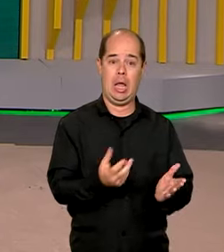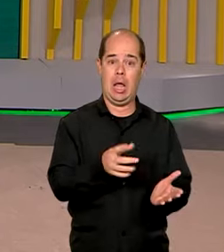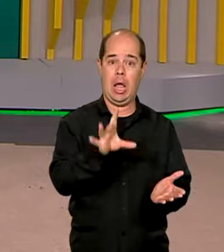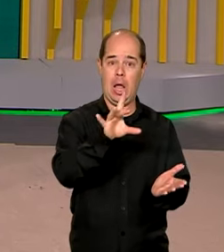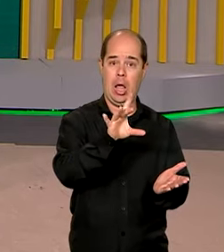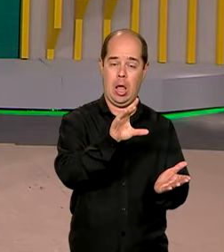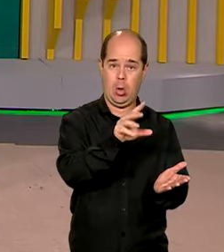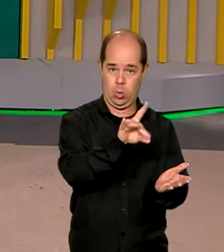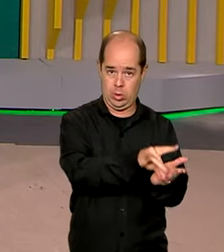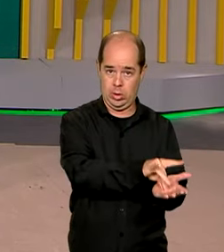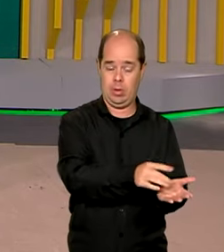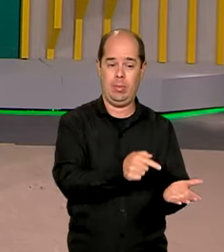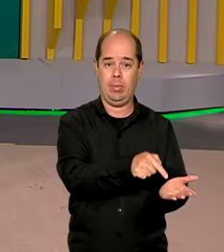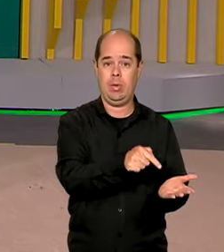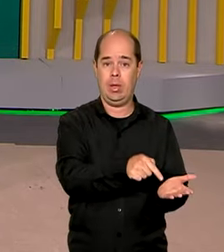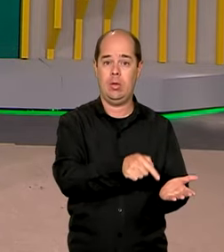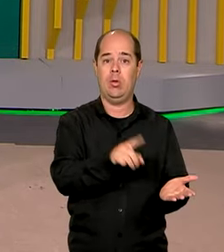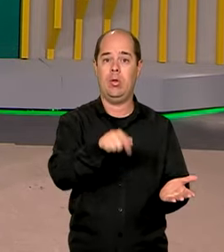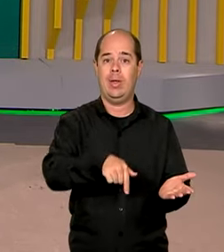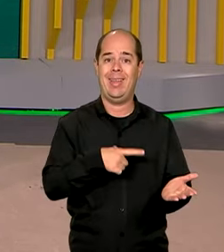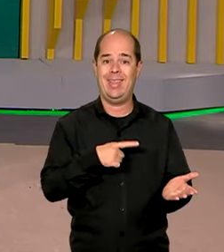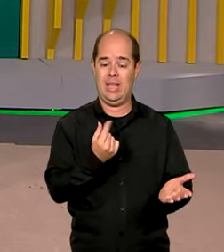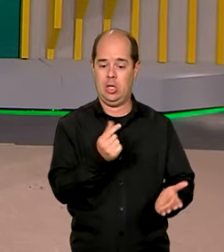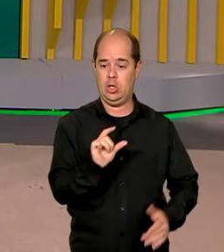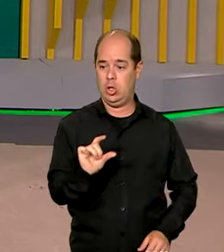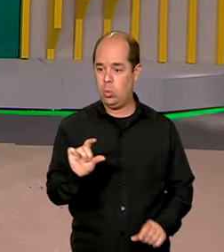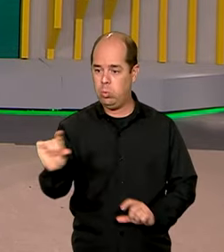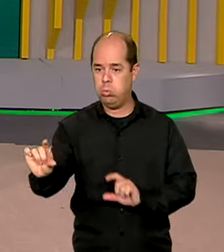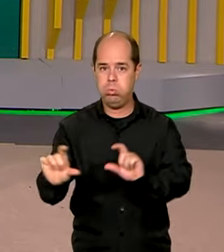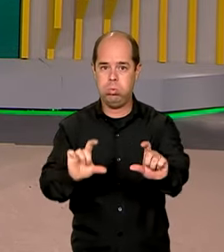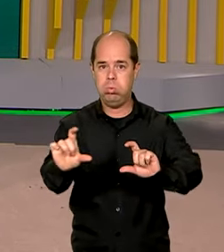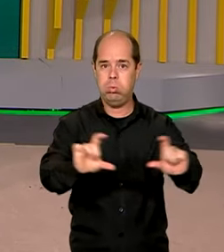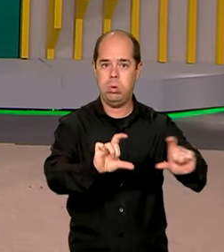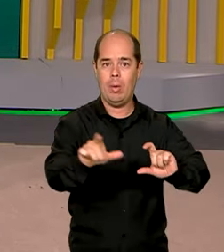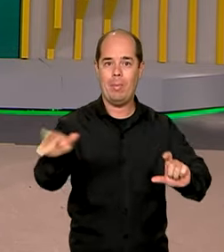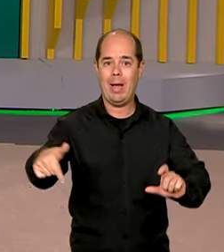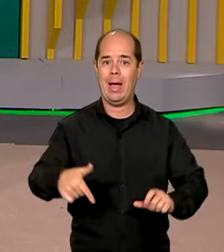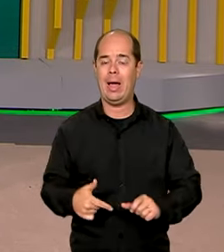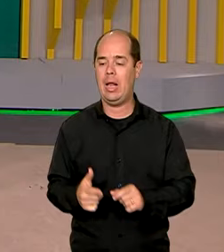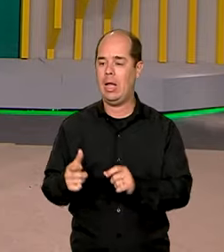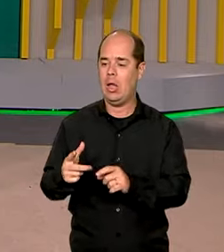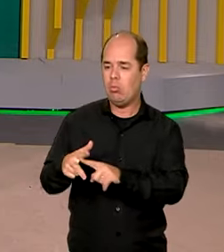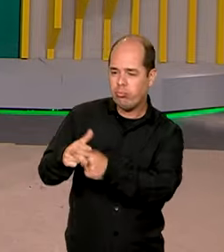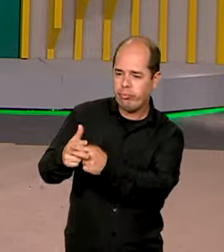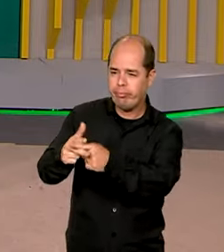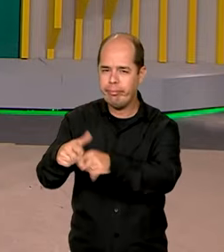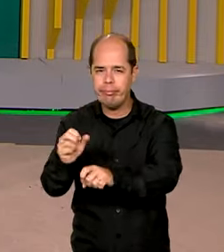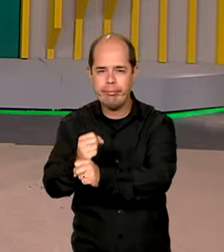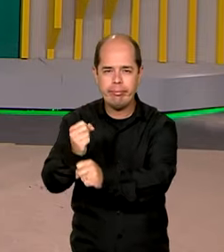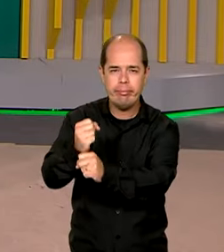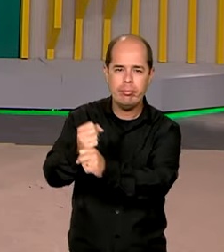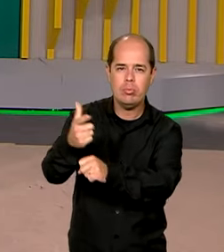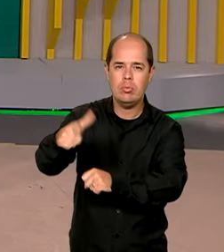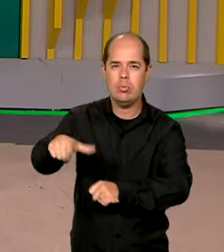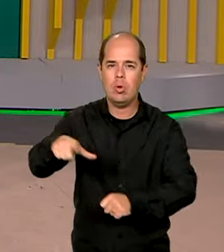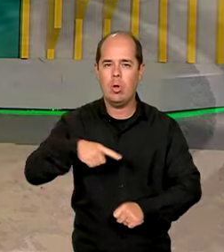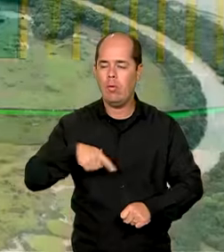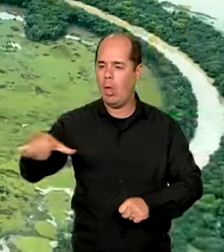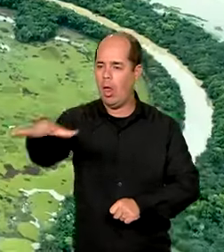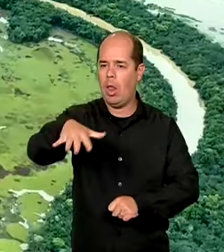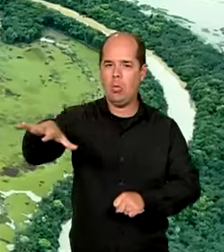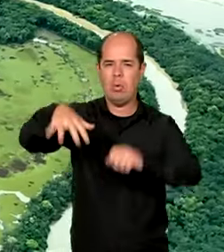a liberação da verba, que vai ser utilizada na reconstrução de áreas afetadas pelas fortes chuvas e inundações.